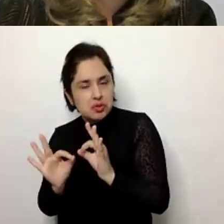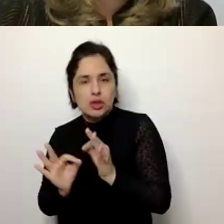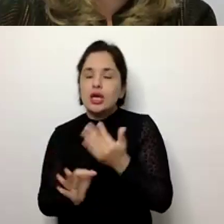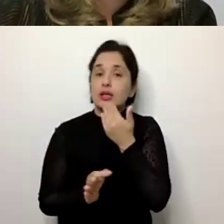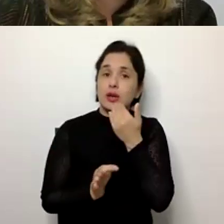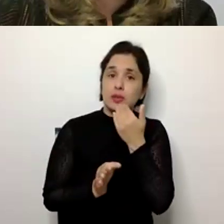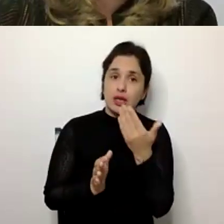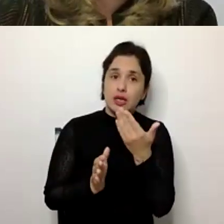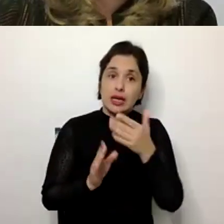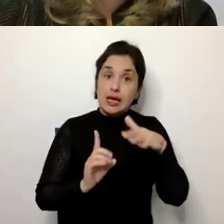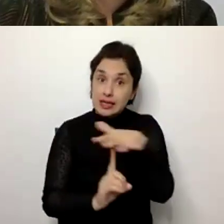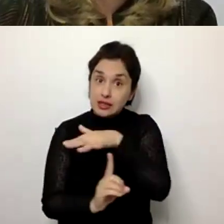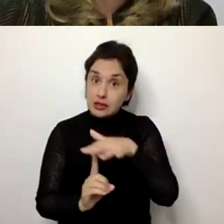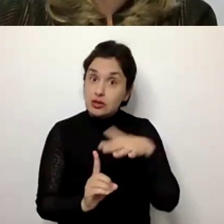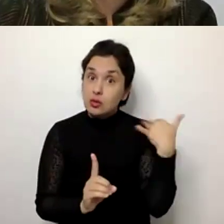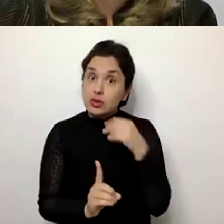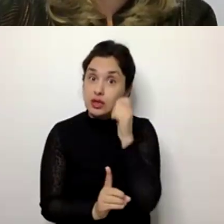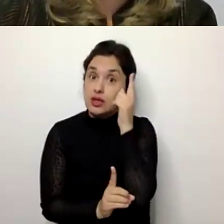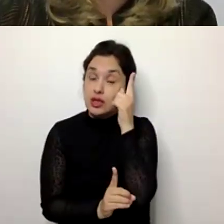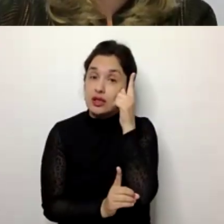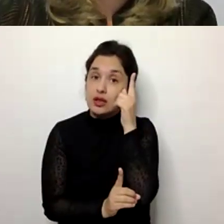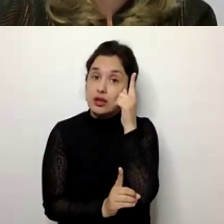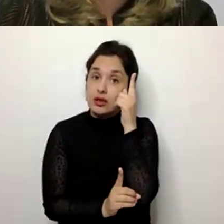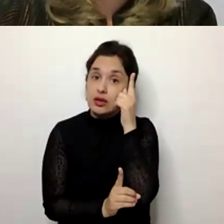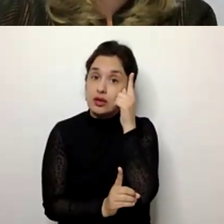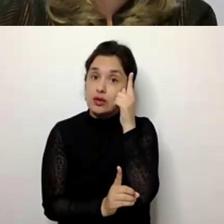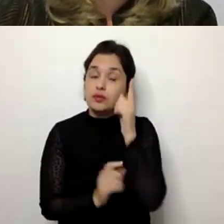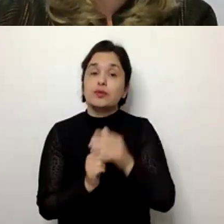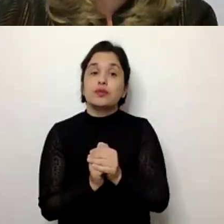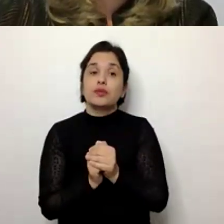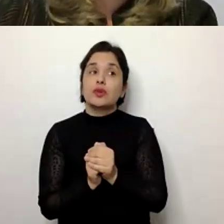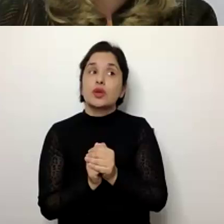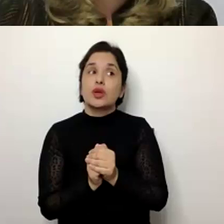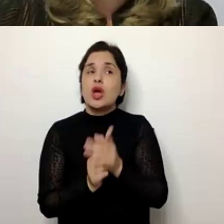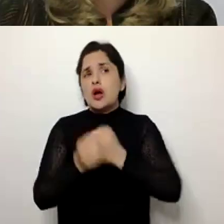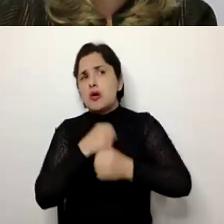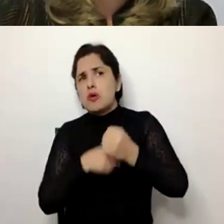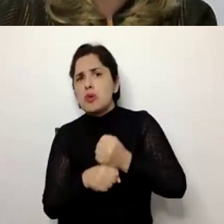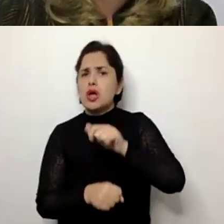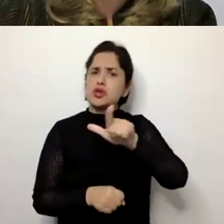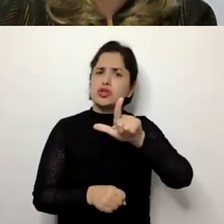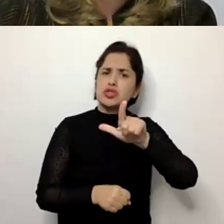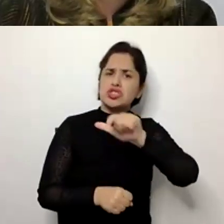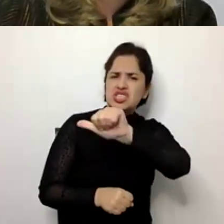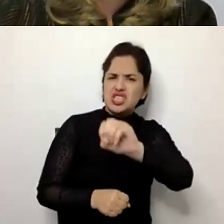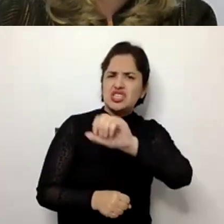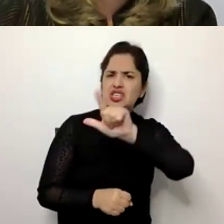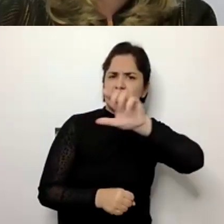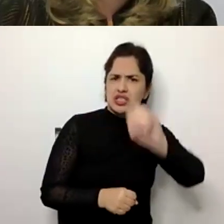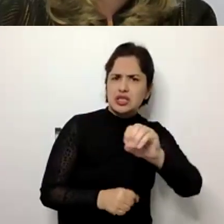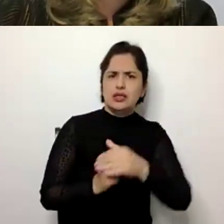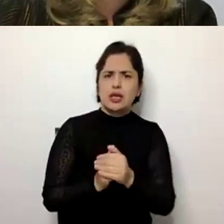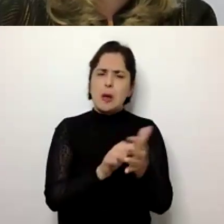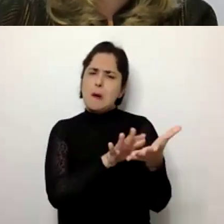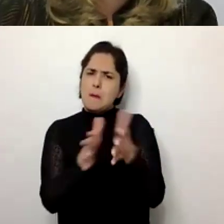este fenômeno é importante poder entenderlo também, no sentido que hace como os anos 70, 70, o